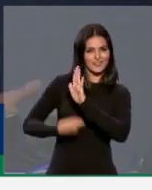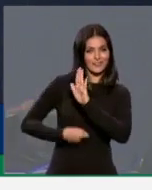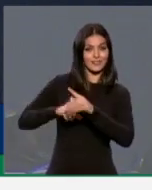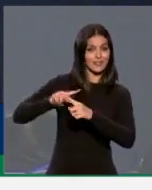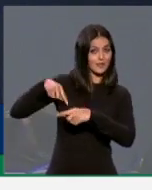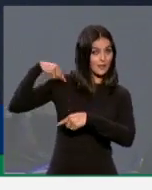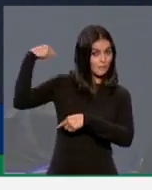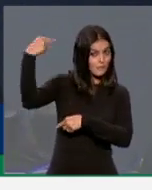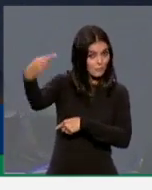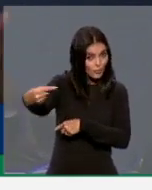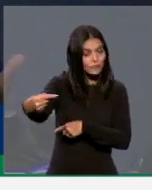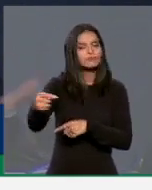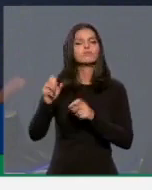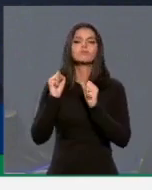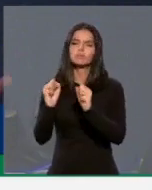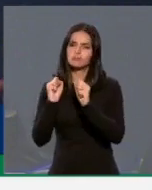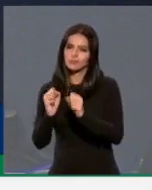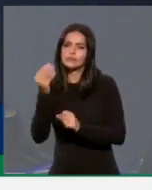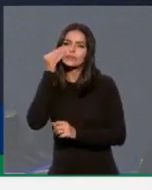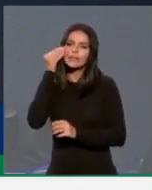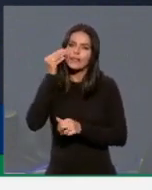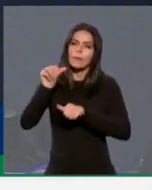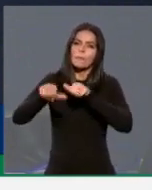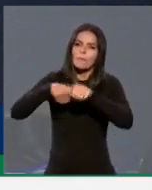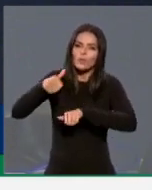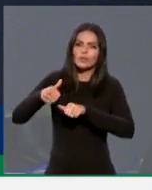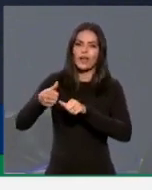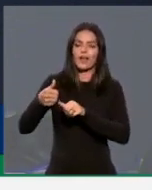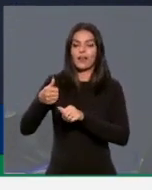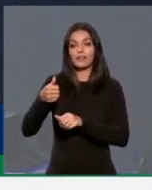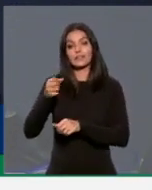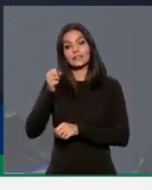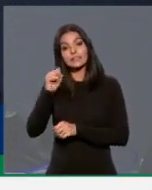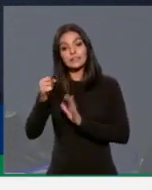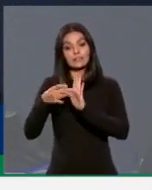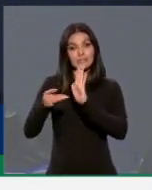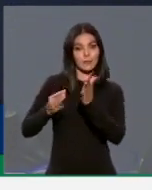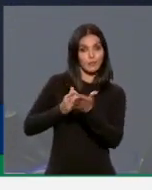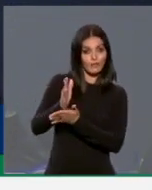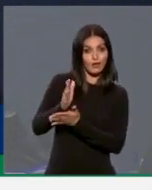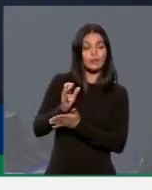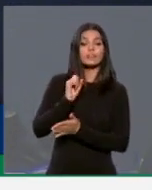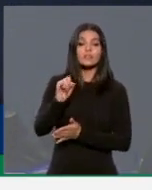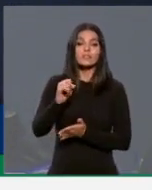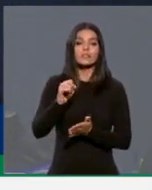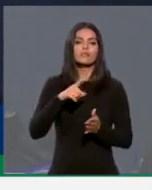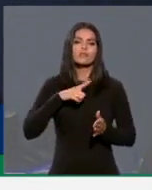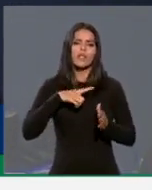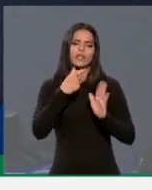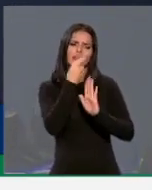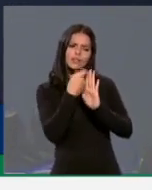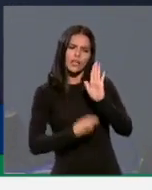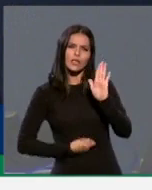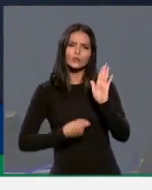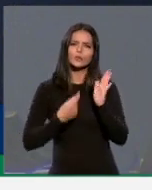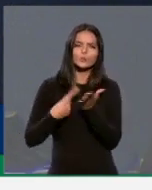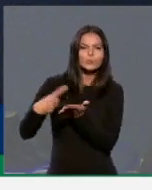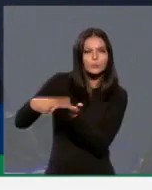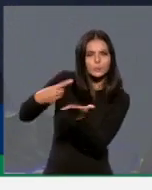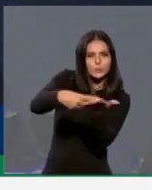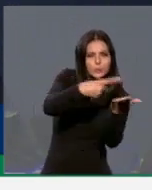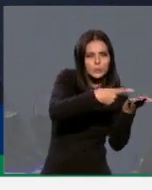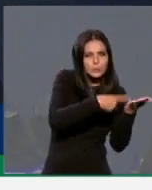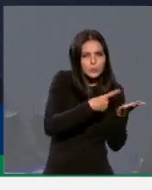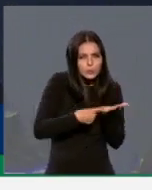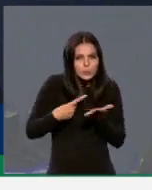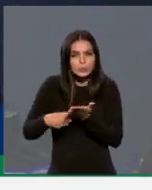ficar para depois. Ainda há essa possibilidade de que algum destaque seja aprovado. Normalmente, quando há um consenso em torno de um texto que é muito trabalhado, às vezes é meio